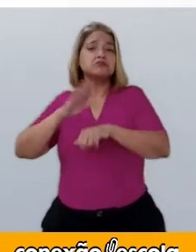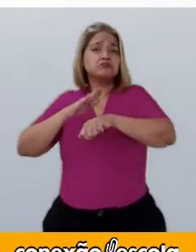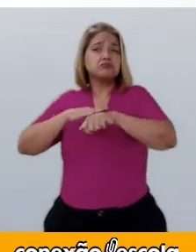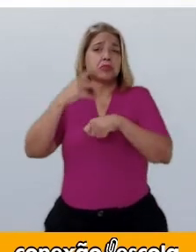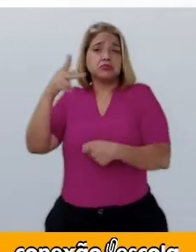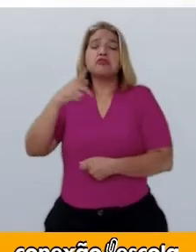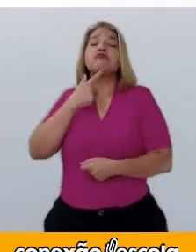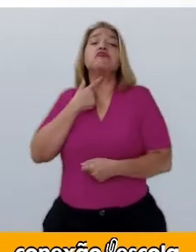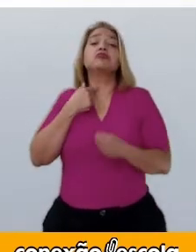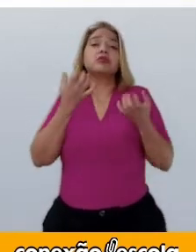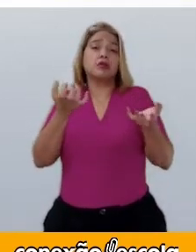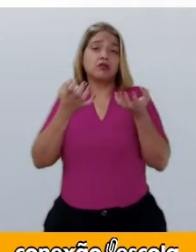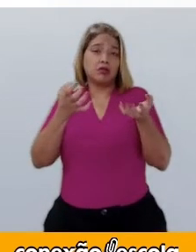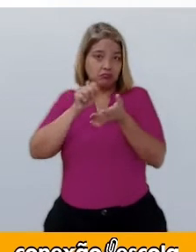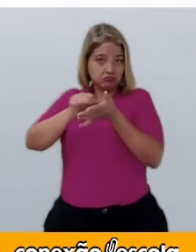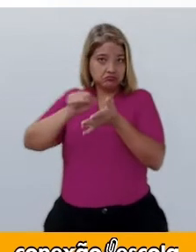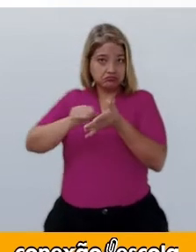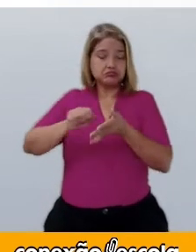acordo com sua ideia.